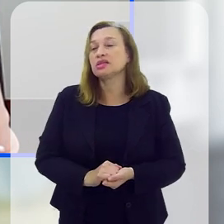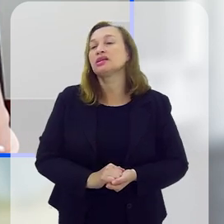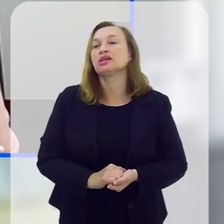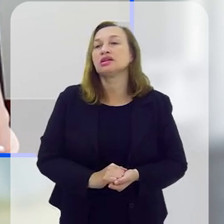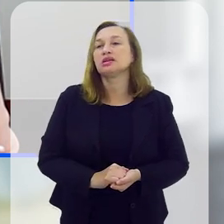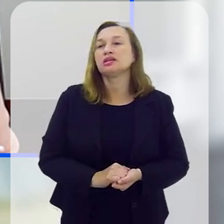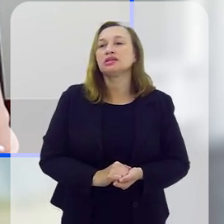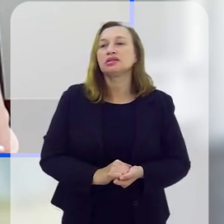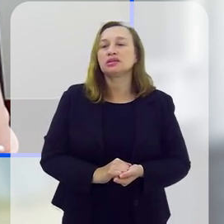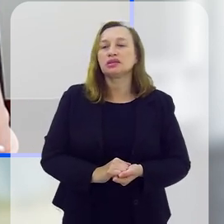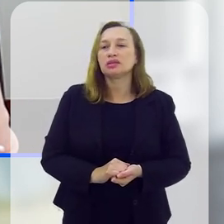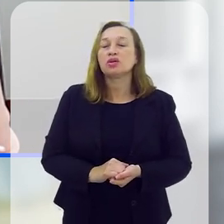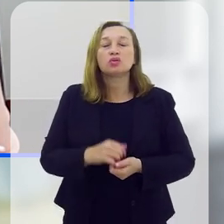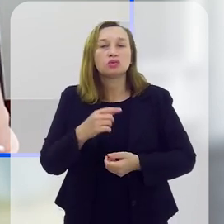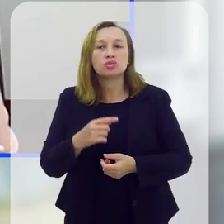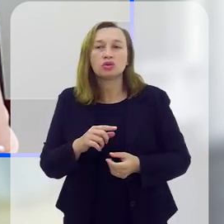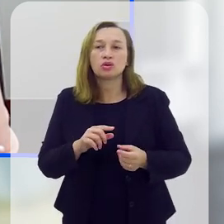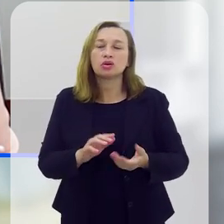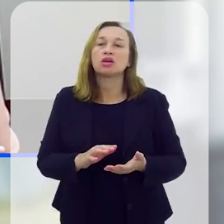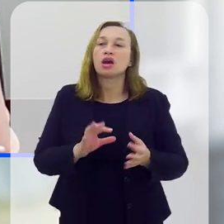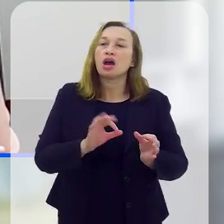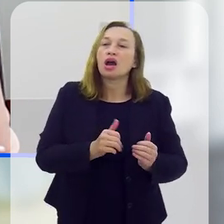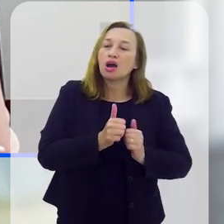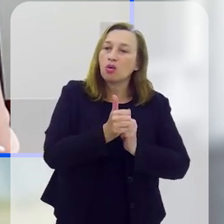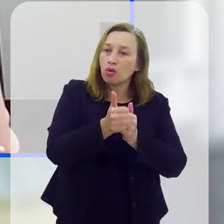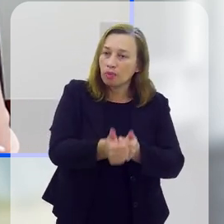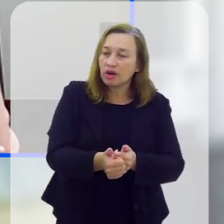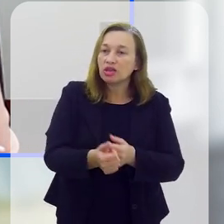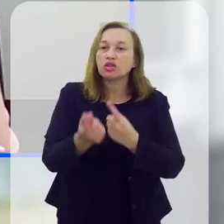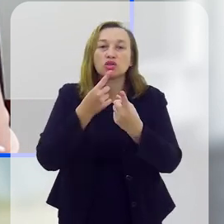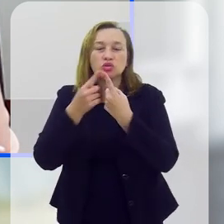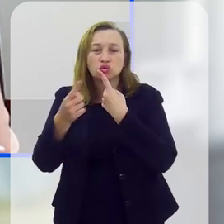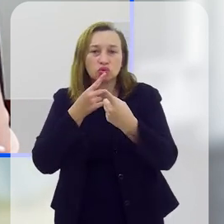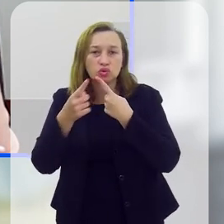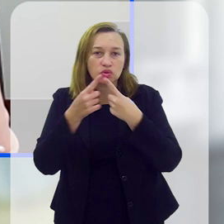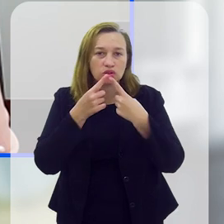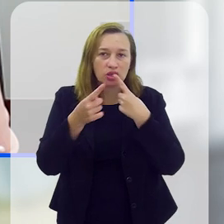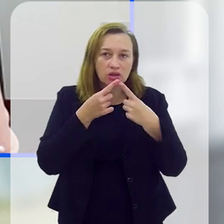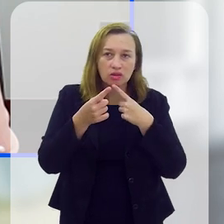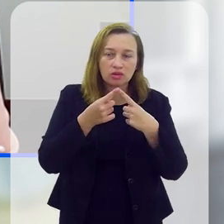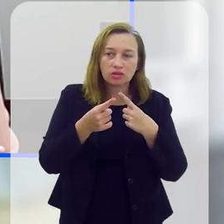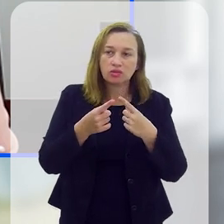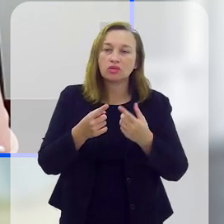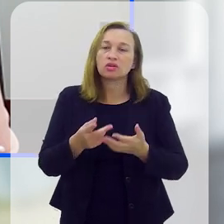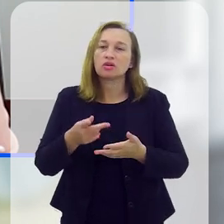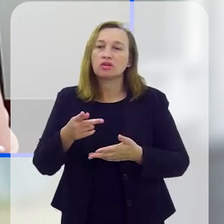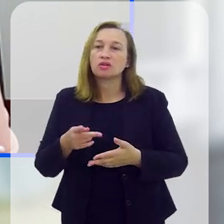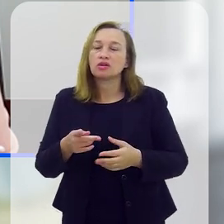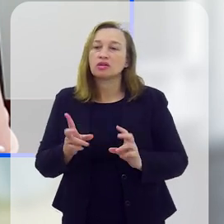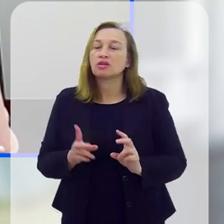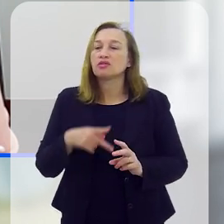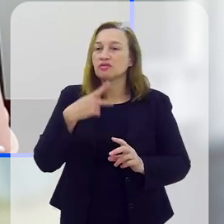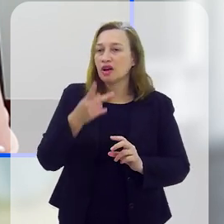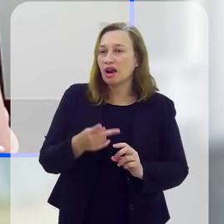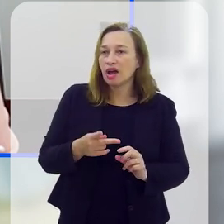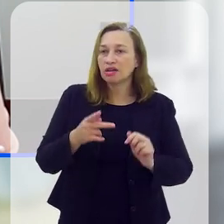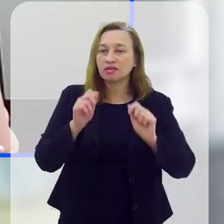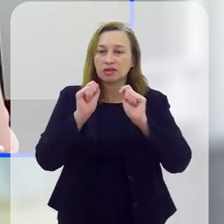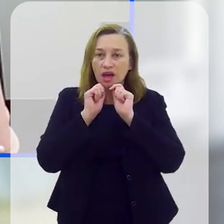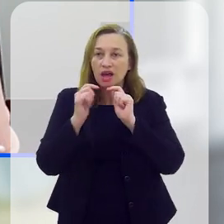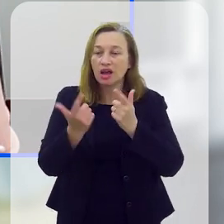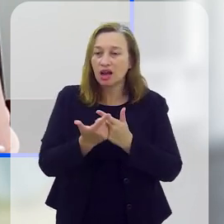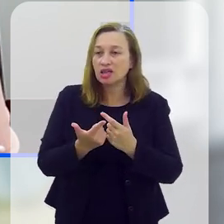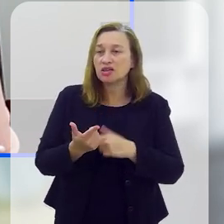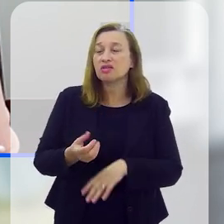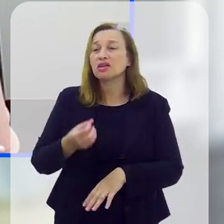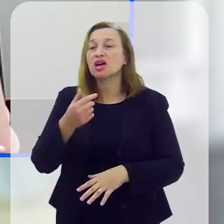com a participação de todas e todos nos assistindo, acompanhando os debates que são travados nessa casa